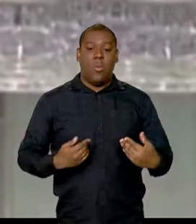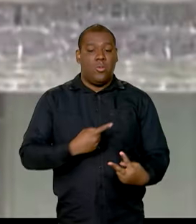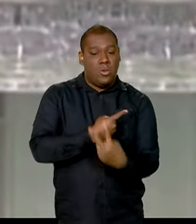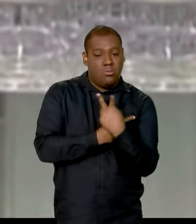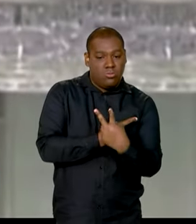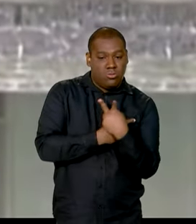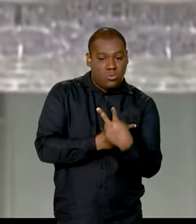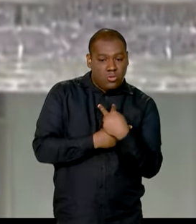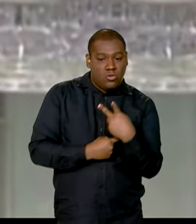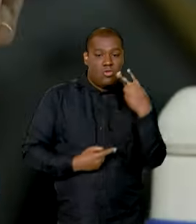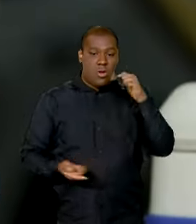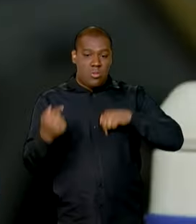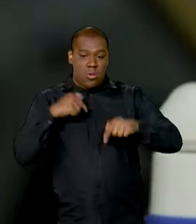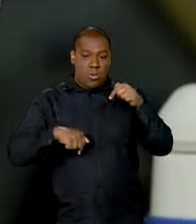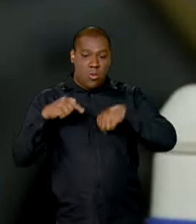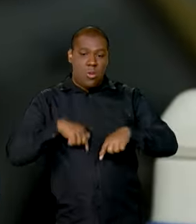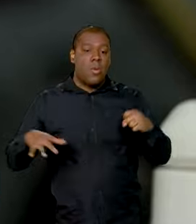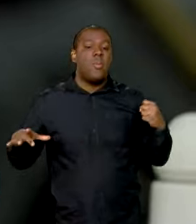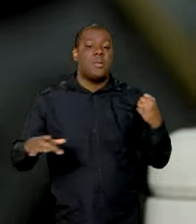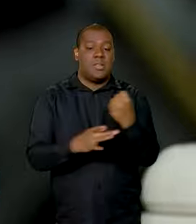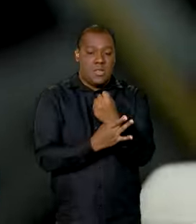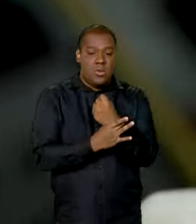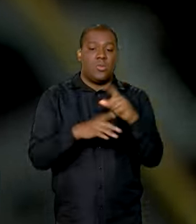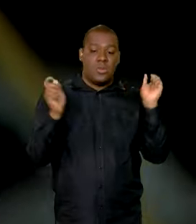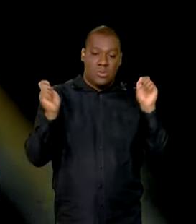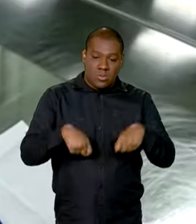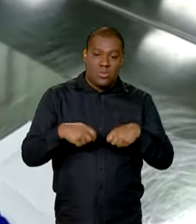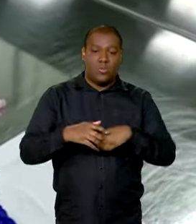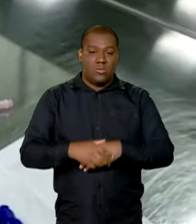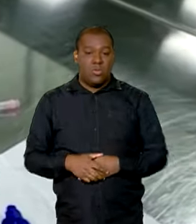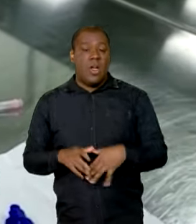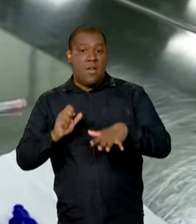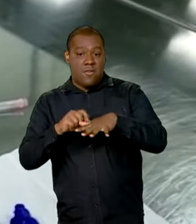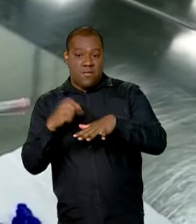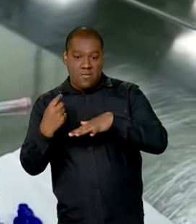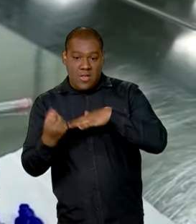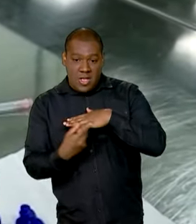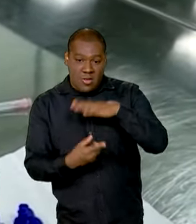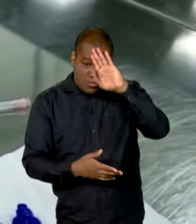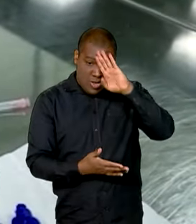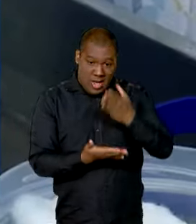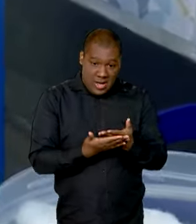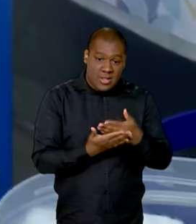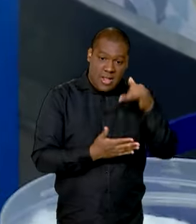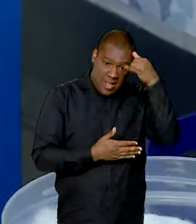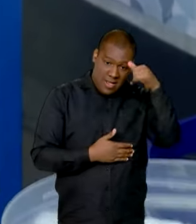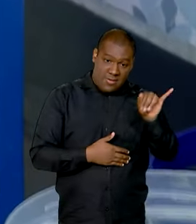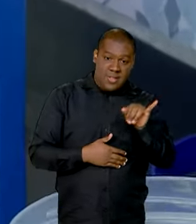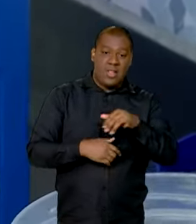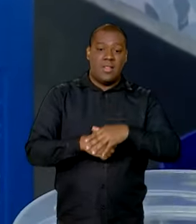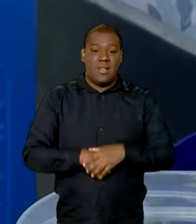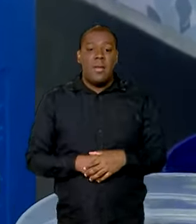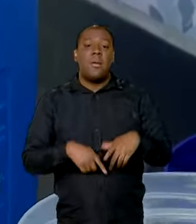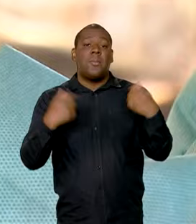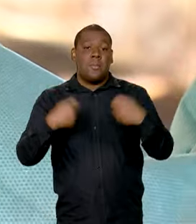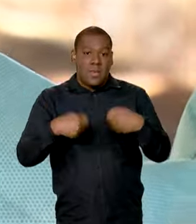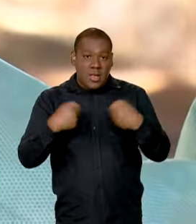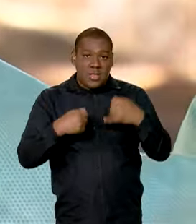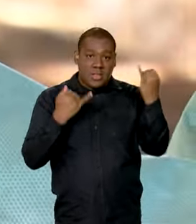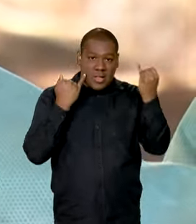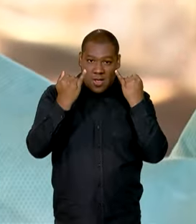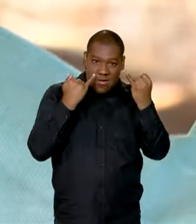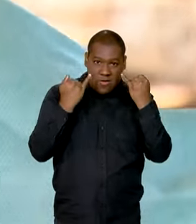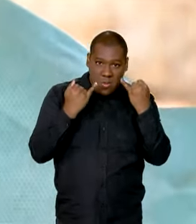da saúde pública. Para evitar cair em fake news, se informe por meio de fontes confiáveis e não